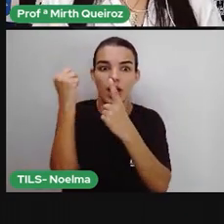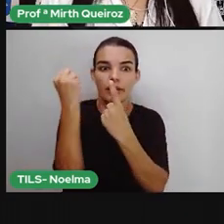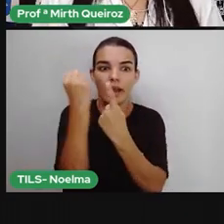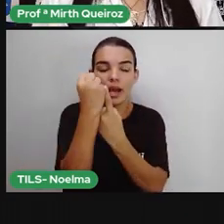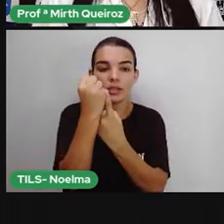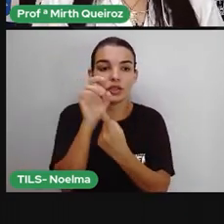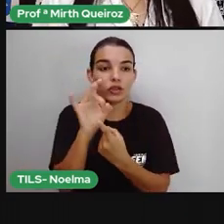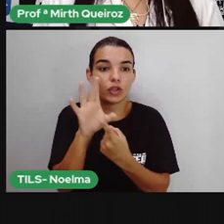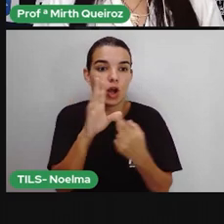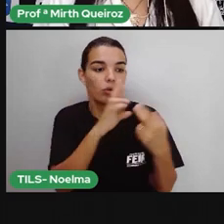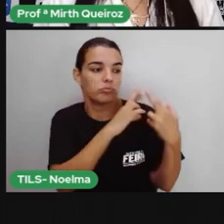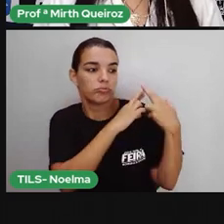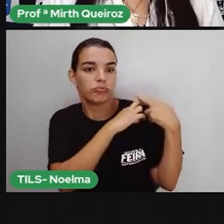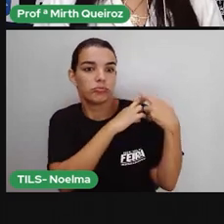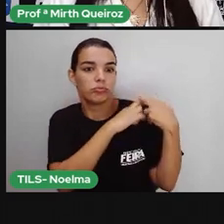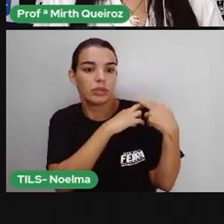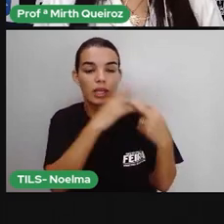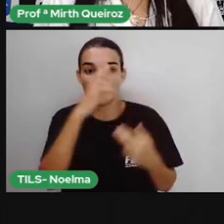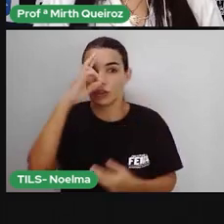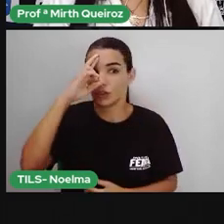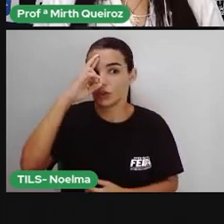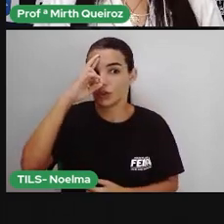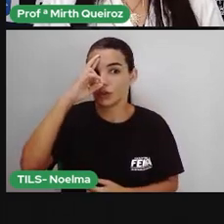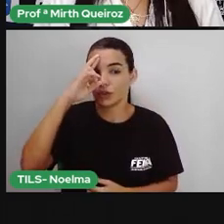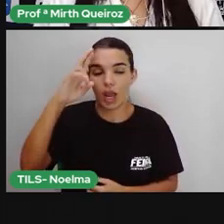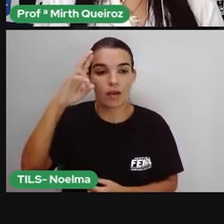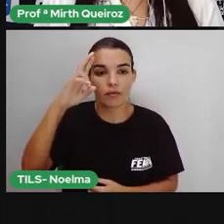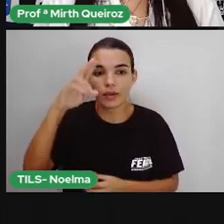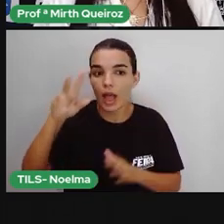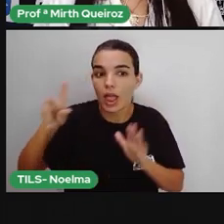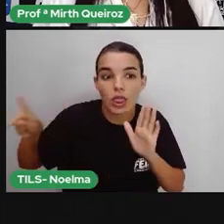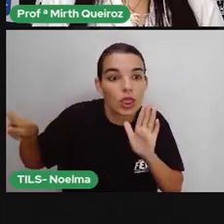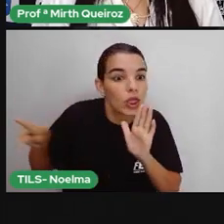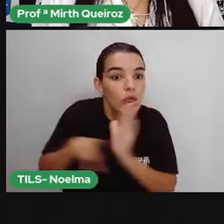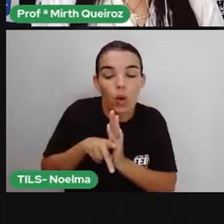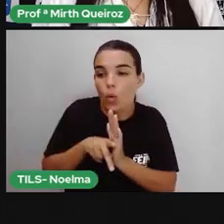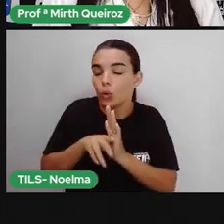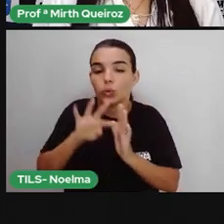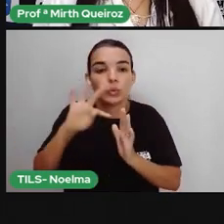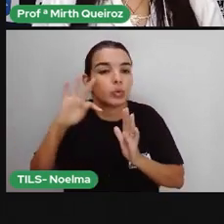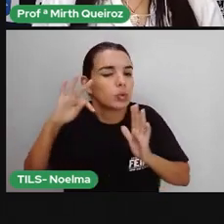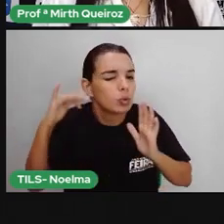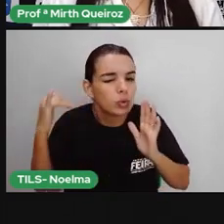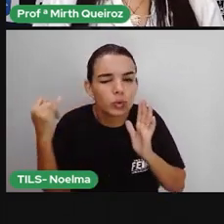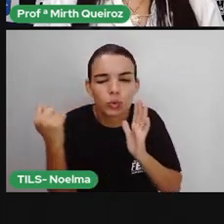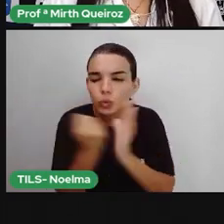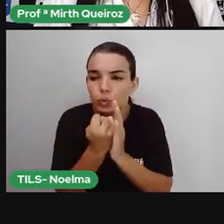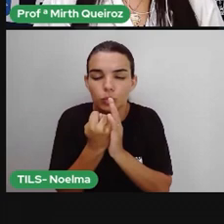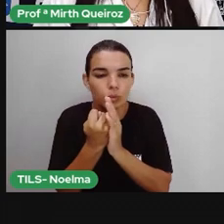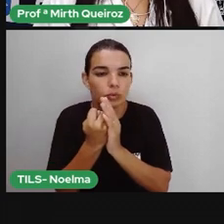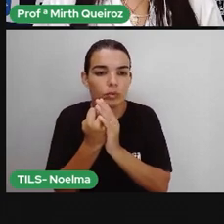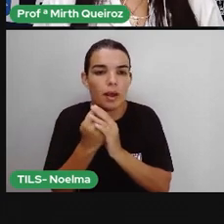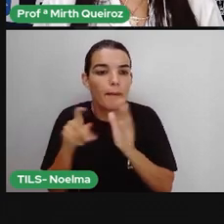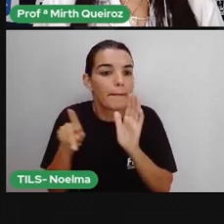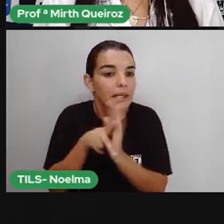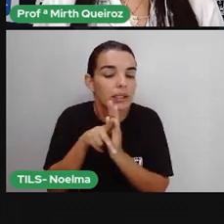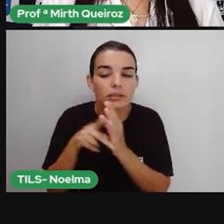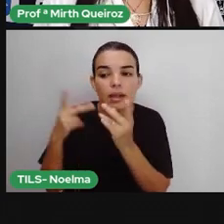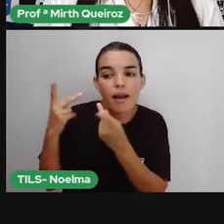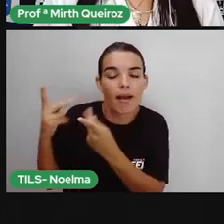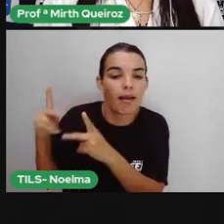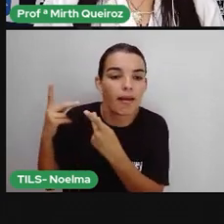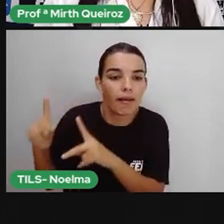engenho e eles eram donos, donos de tudo, de totalmente tudo, tudo, tudo, tudo. Eles eram donos de tudo. Inclusive,